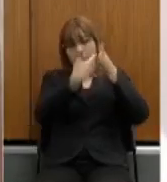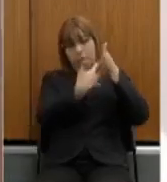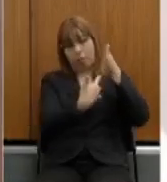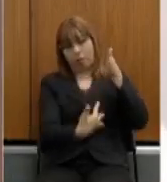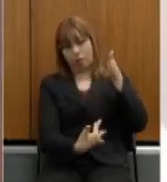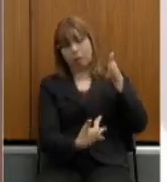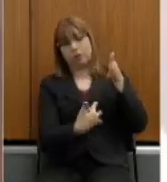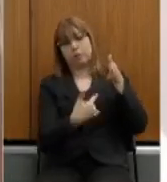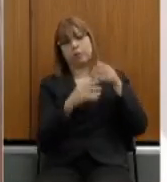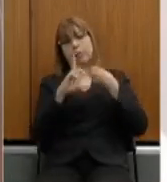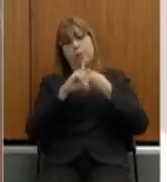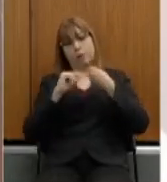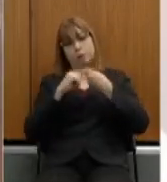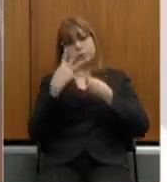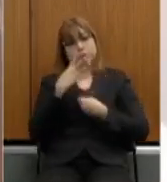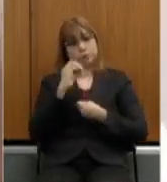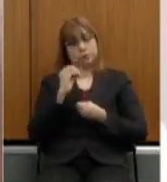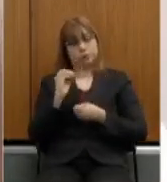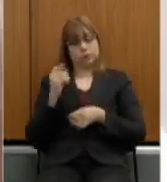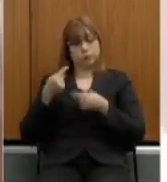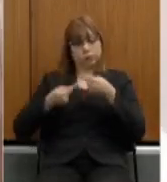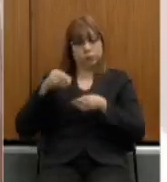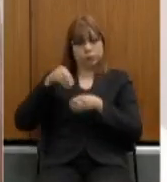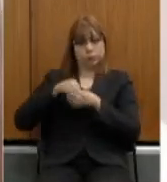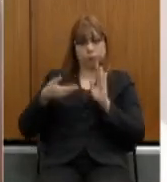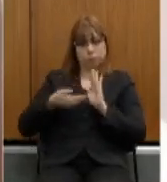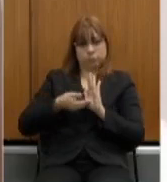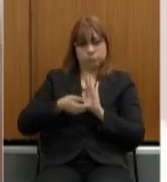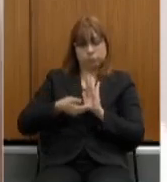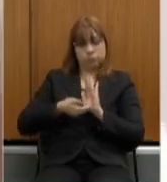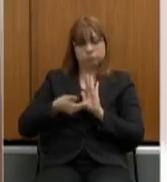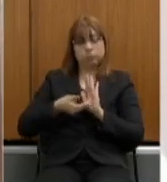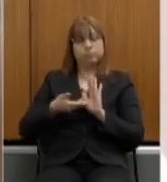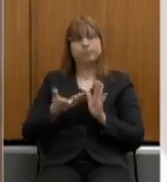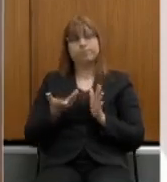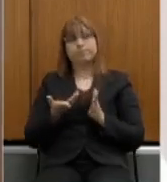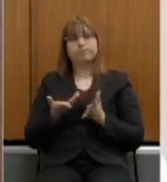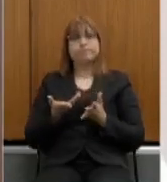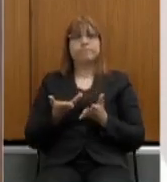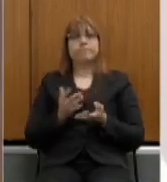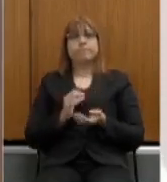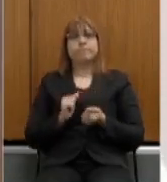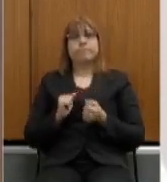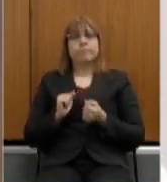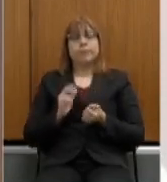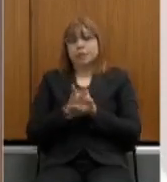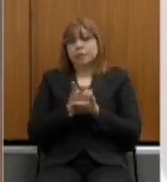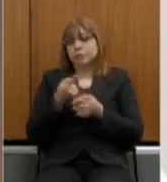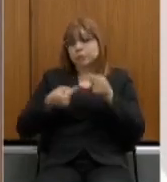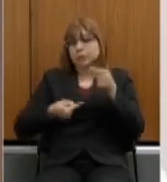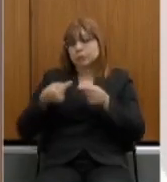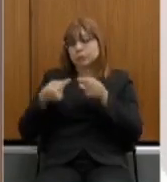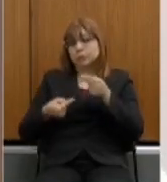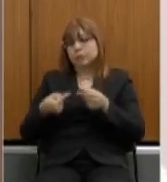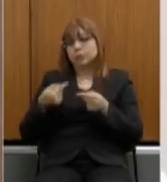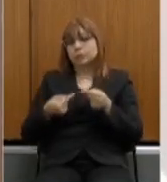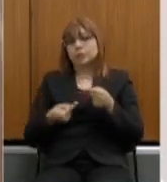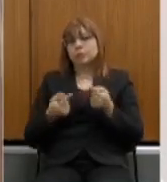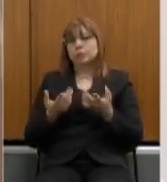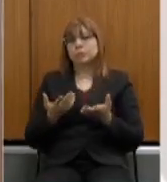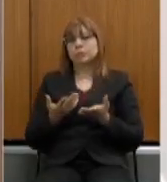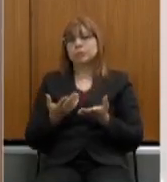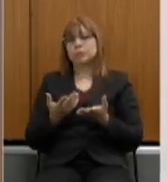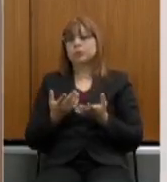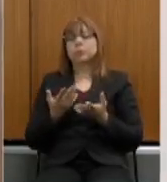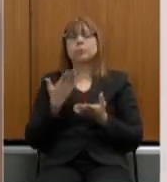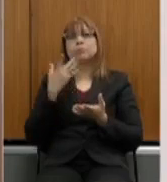discutindo na Câmara, era uma uma grande discussão a respeito de qual é